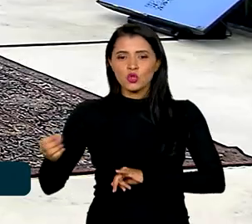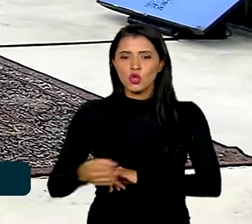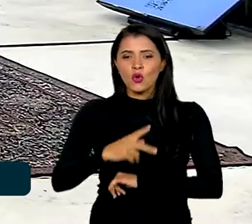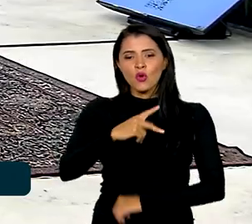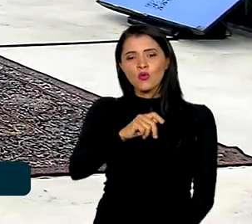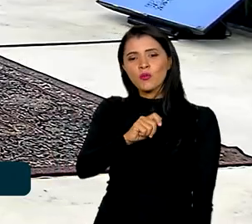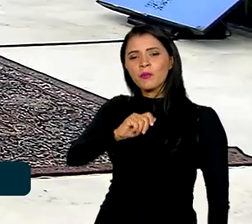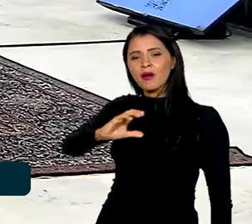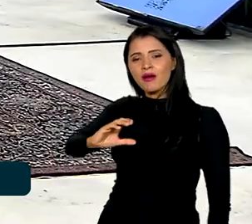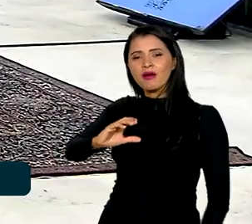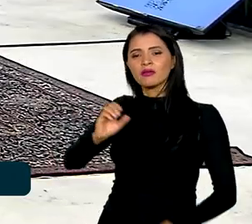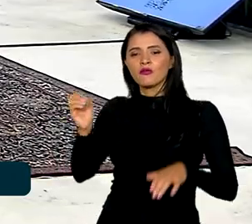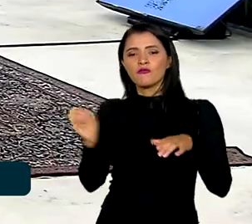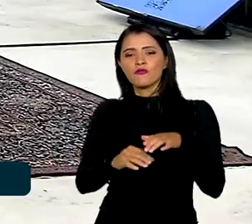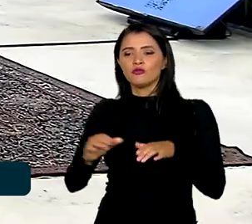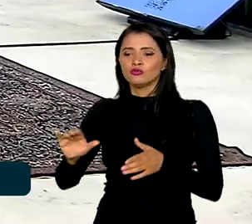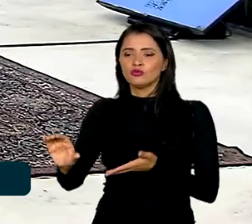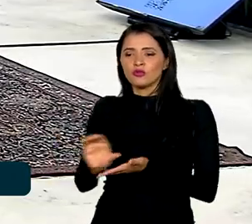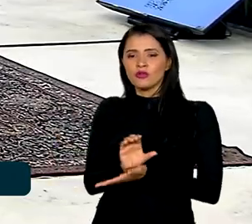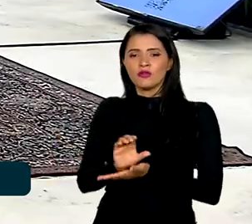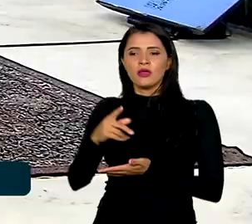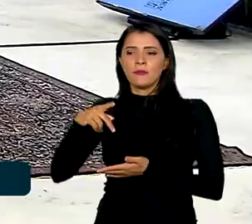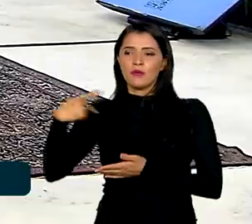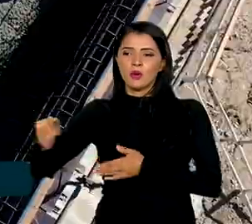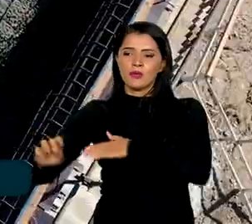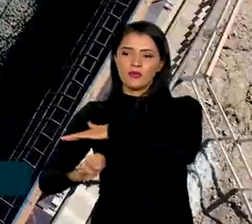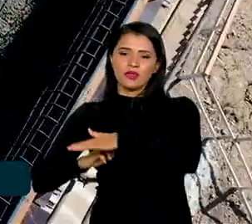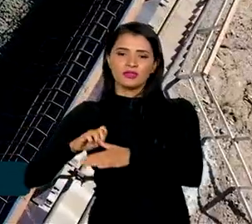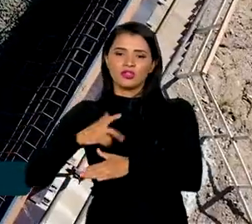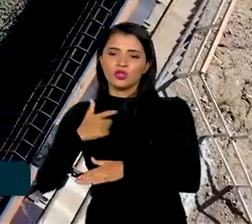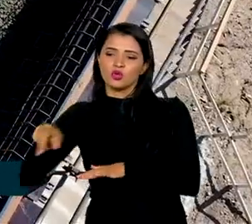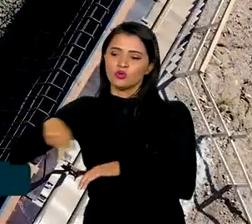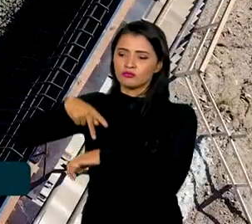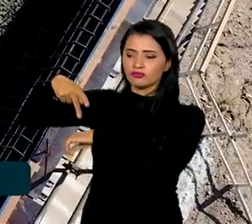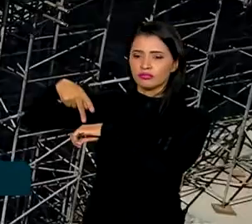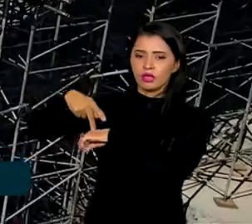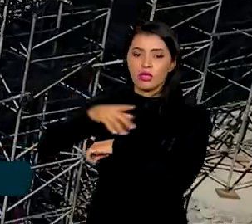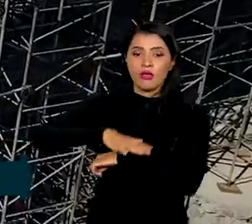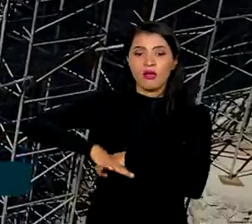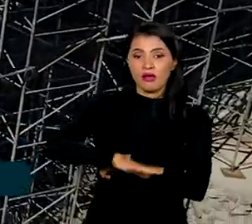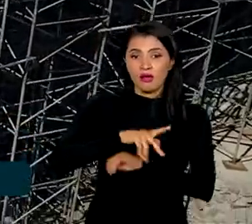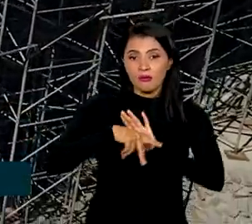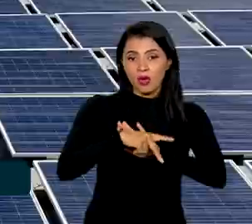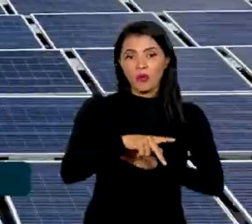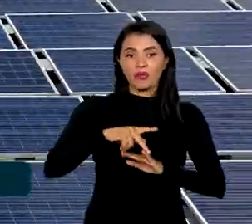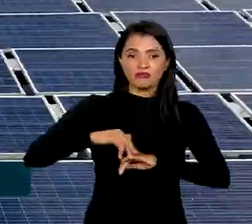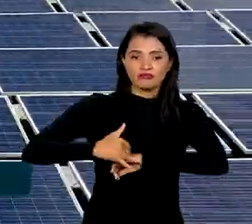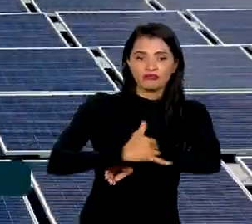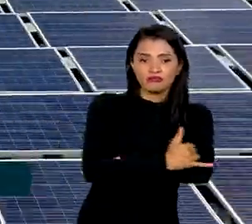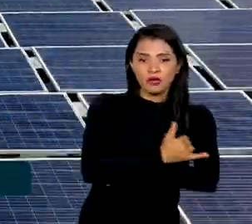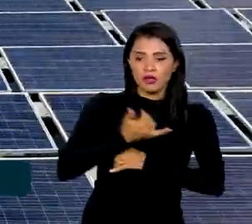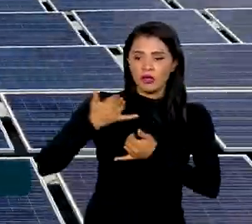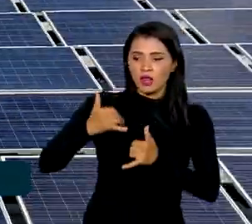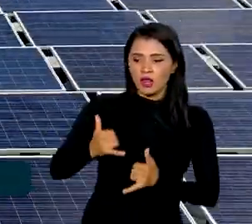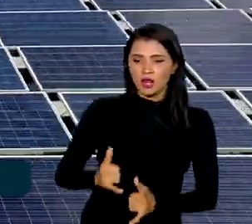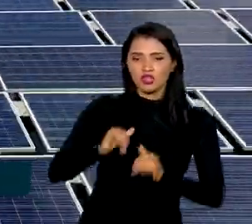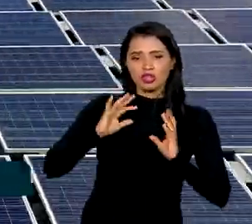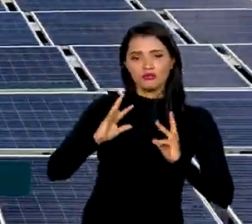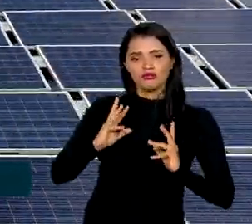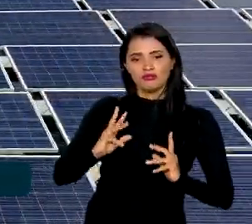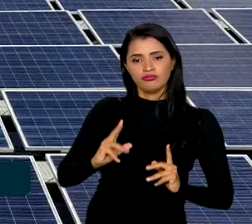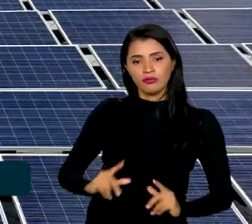para fundos de investimento e empresas internacionais, principalmente na área de infraestrutura e energia limpa.